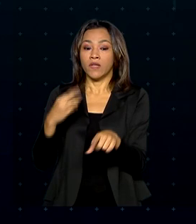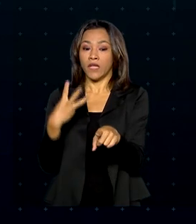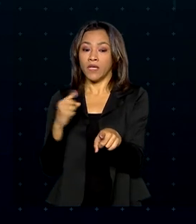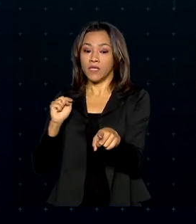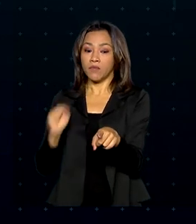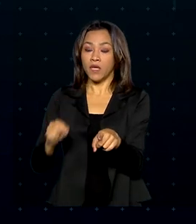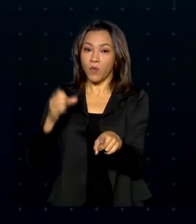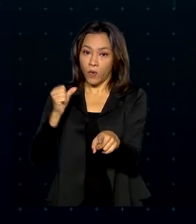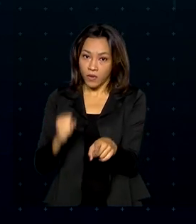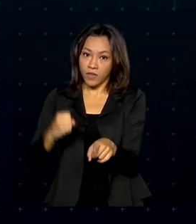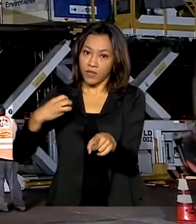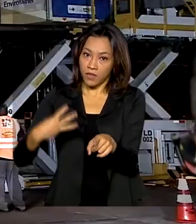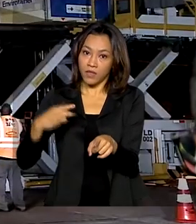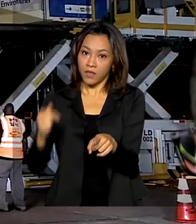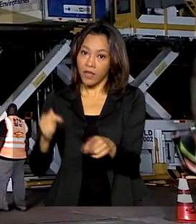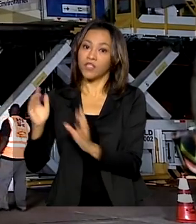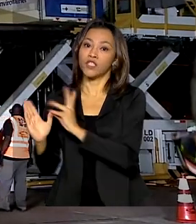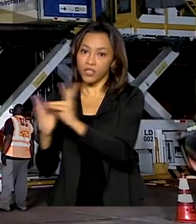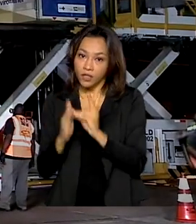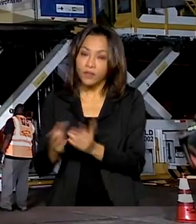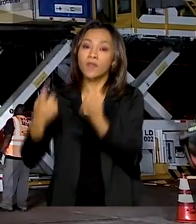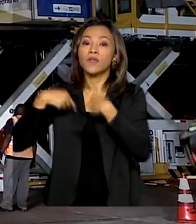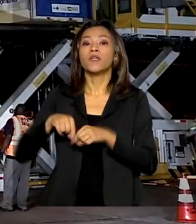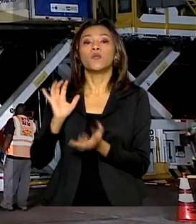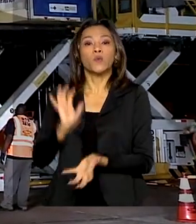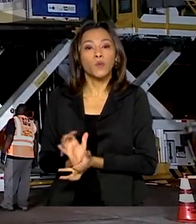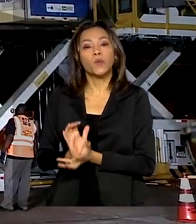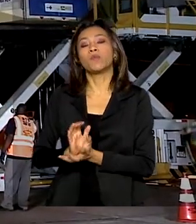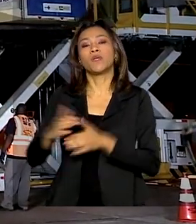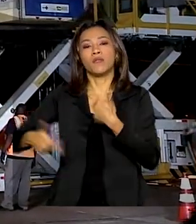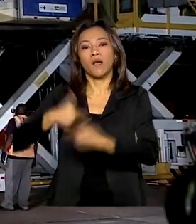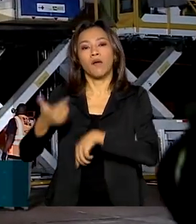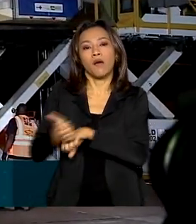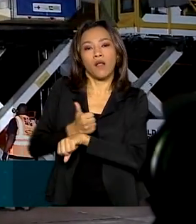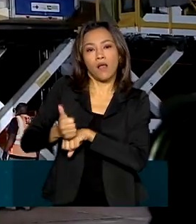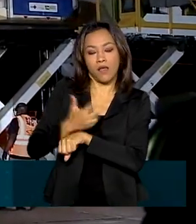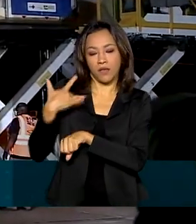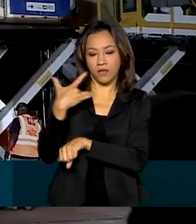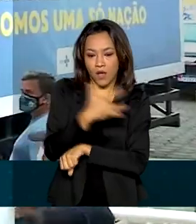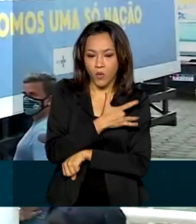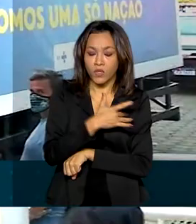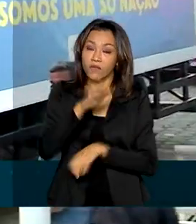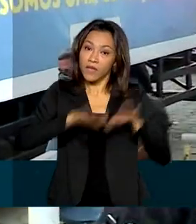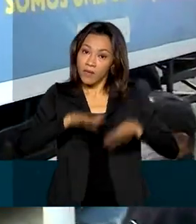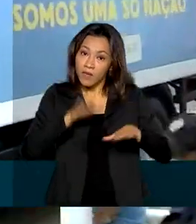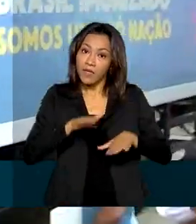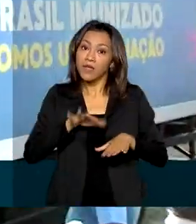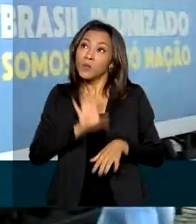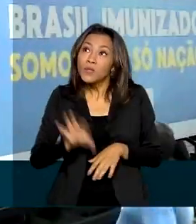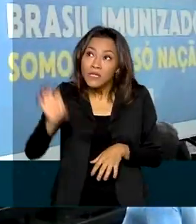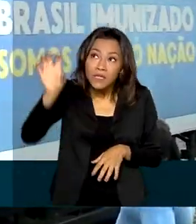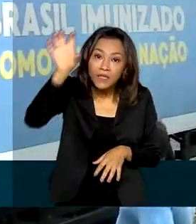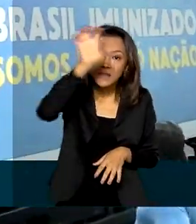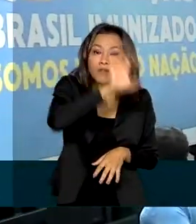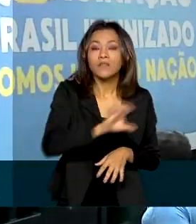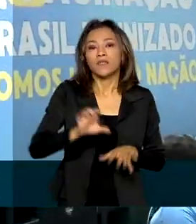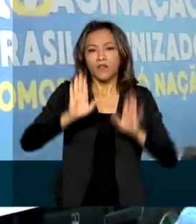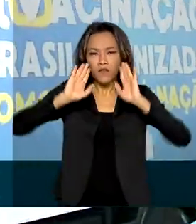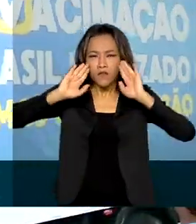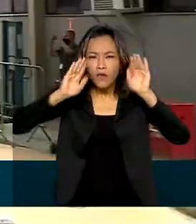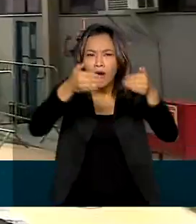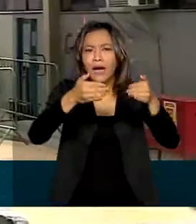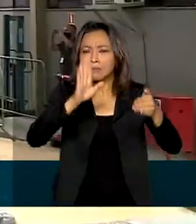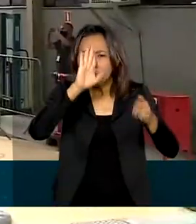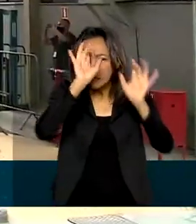e trabalhadores de saúde. A remessa é proporcional à população de cada estado. Com atenção especial para a região